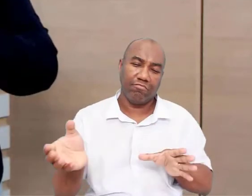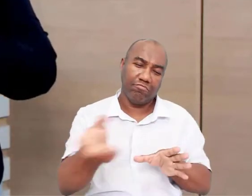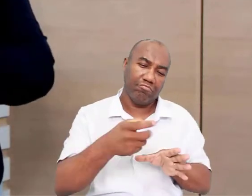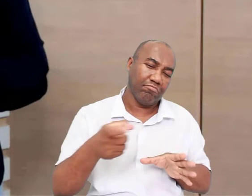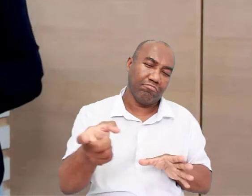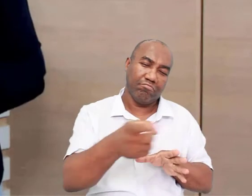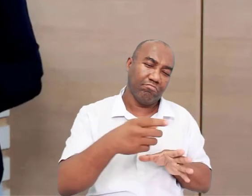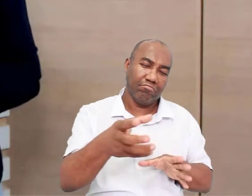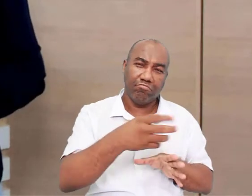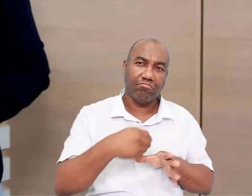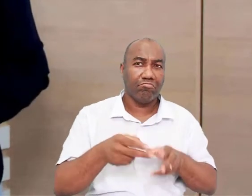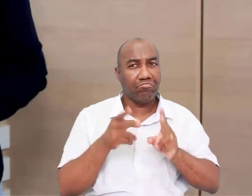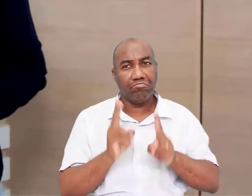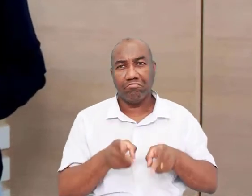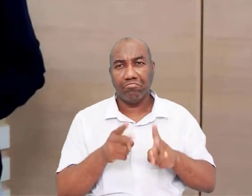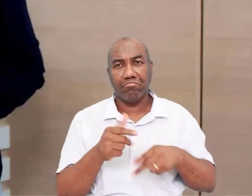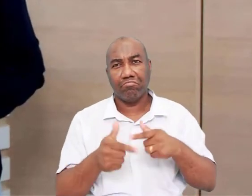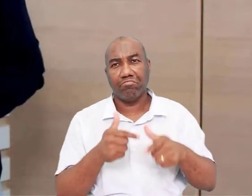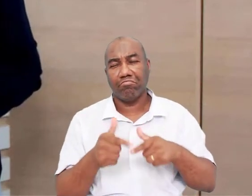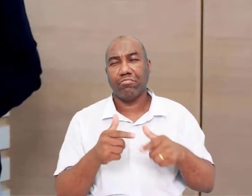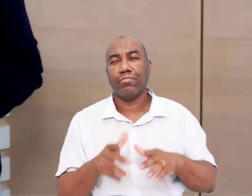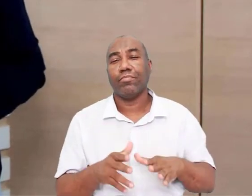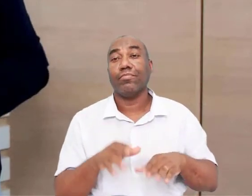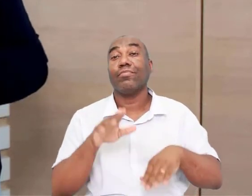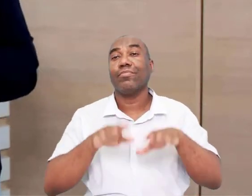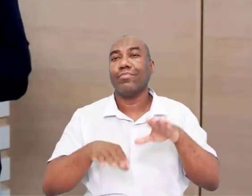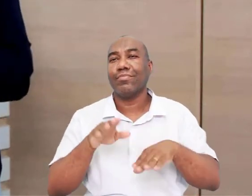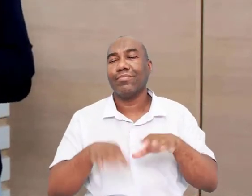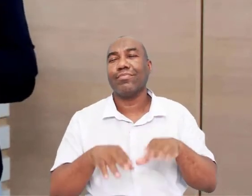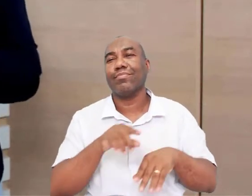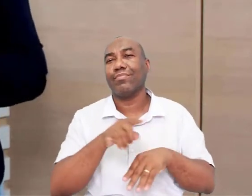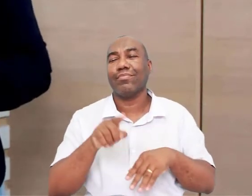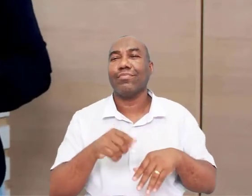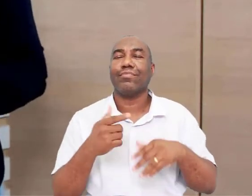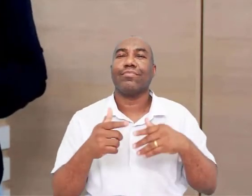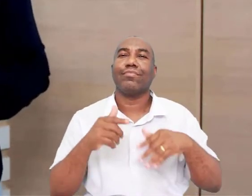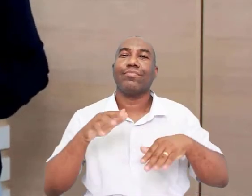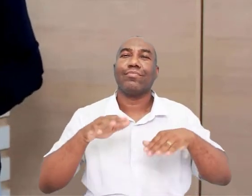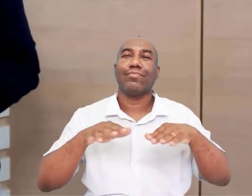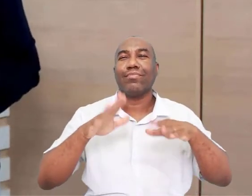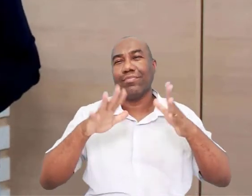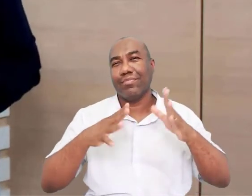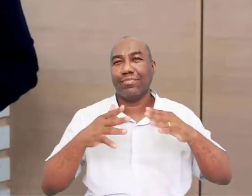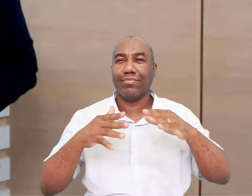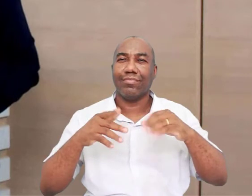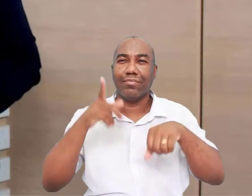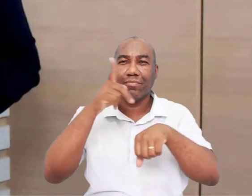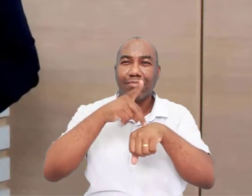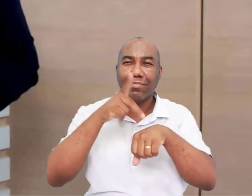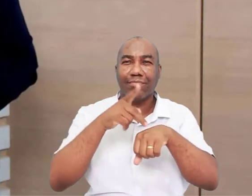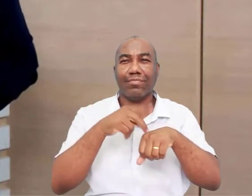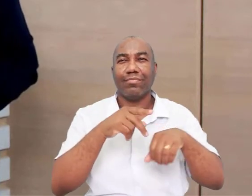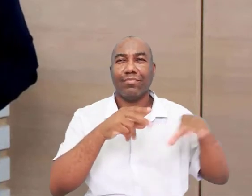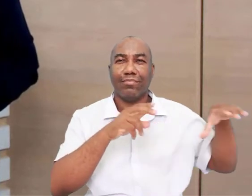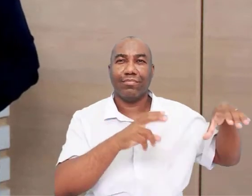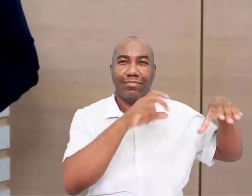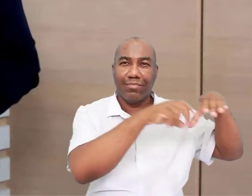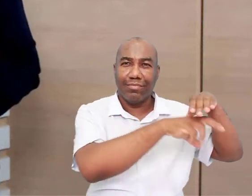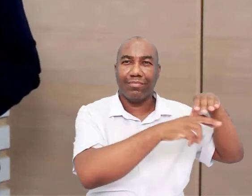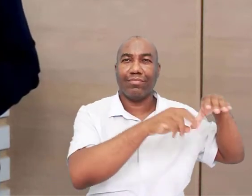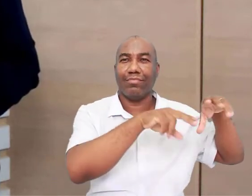galhos, de árvores. Muitas vezes eles ficavam debaixo de pedras. Ah, eles habitavam as cavernas. Não.